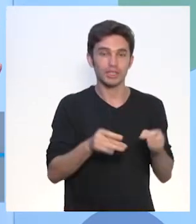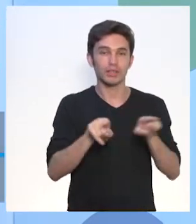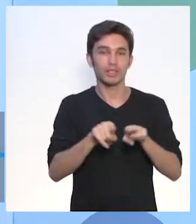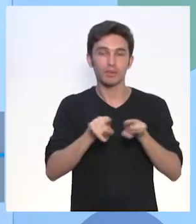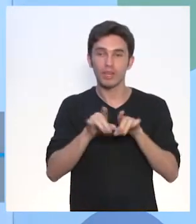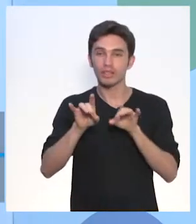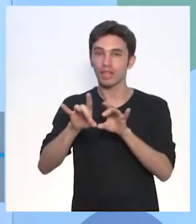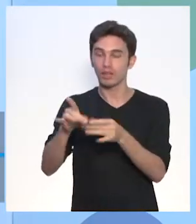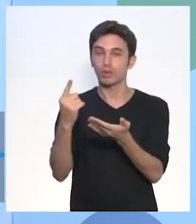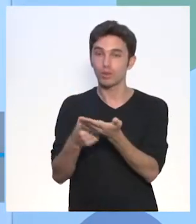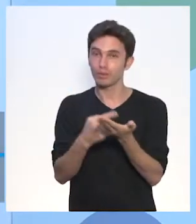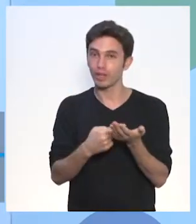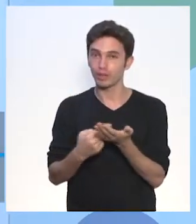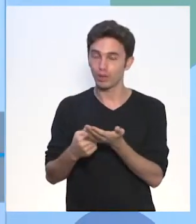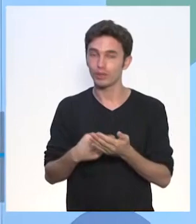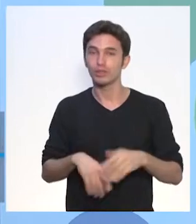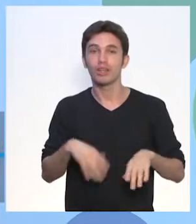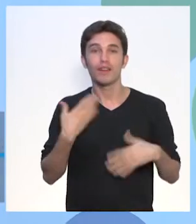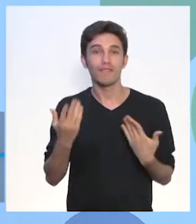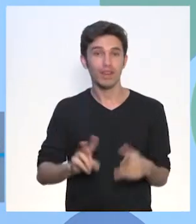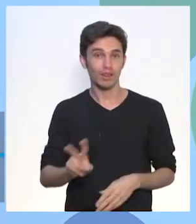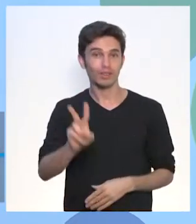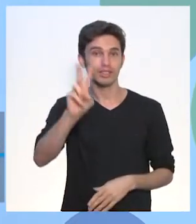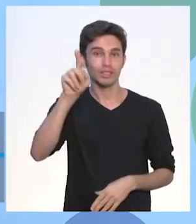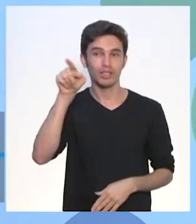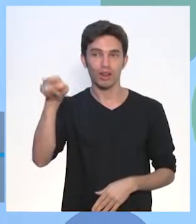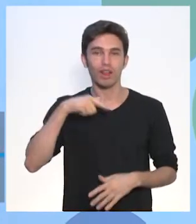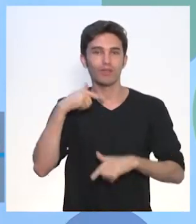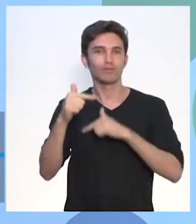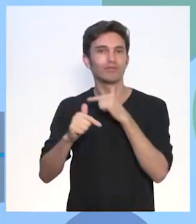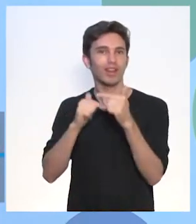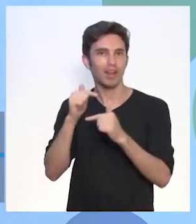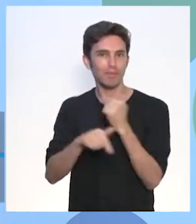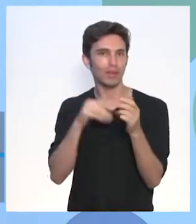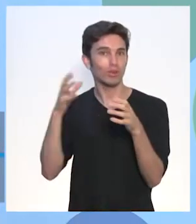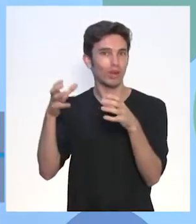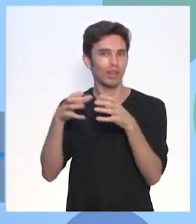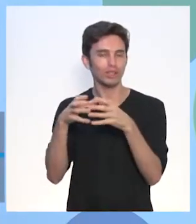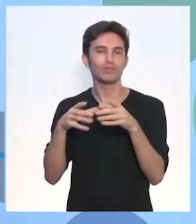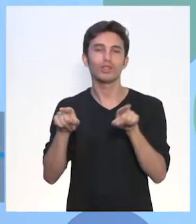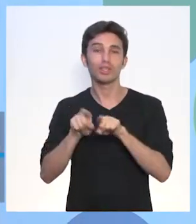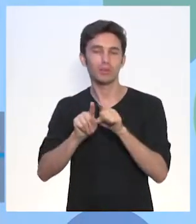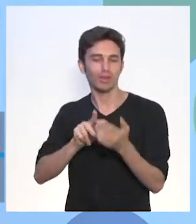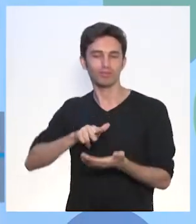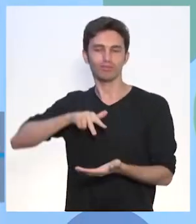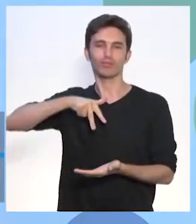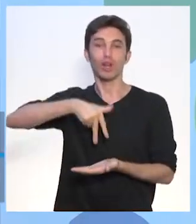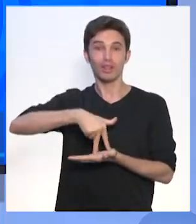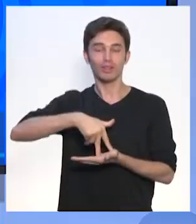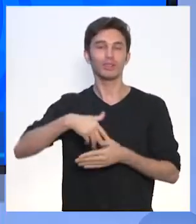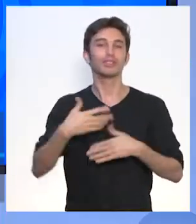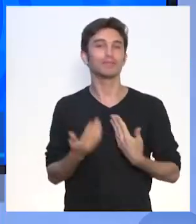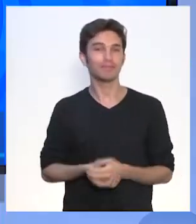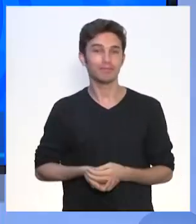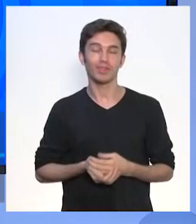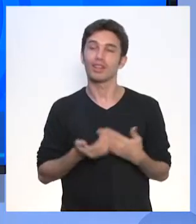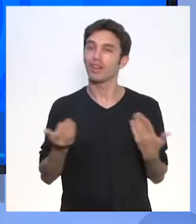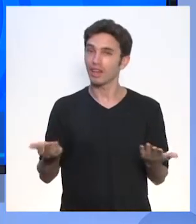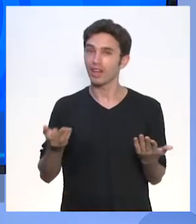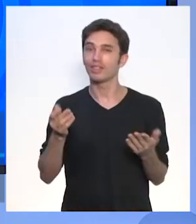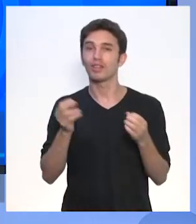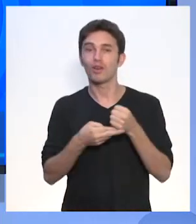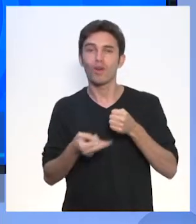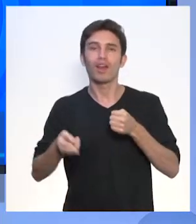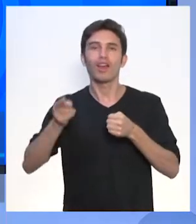técnico-combinatórios. Valorizando o trabalho coletivo e o protagonismo. Isso, essa aula é uma